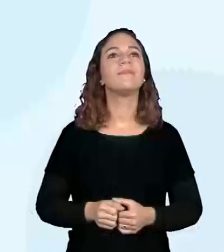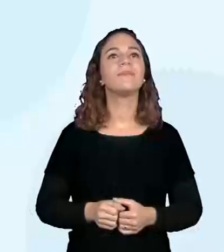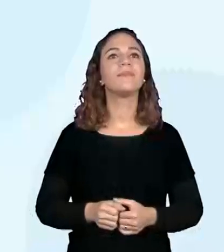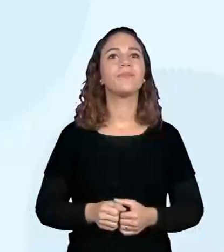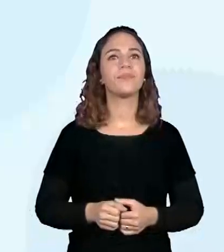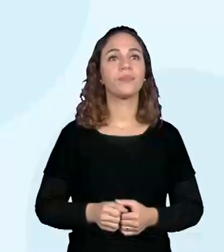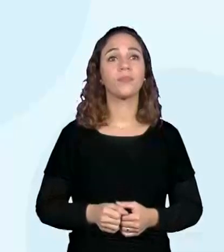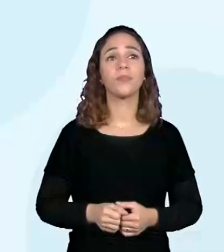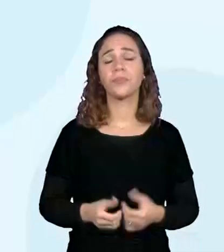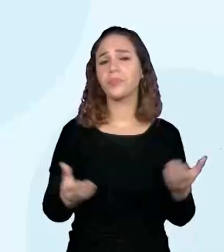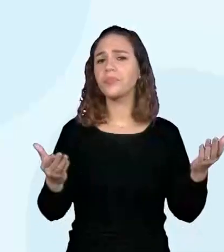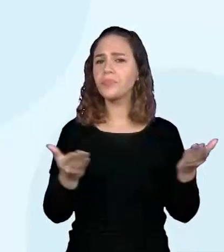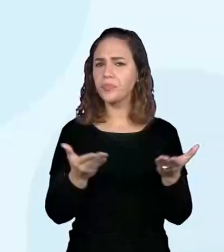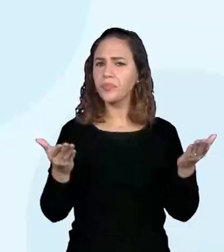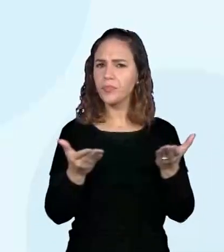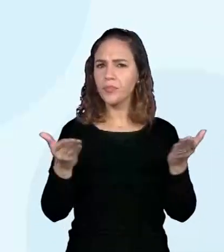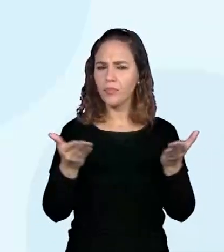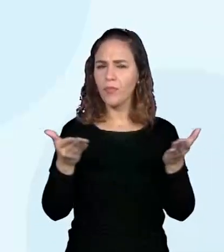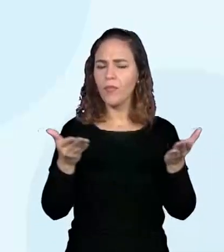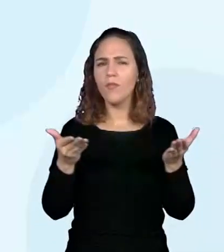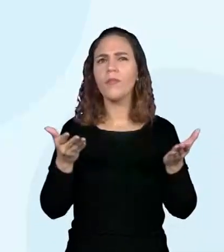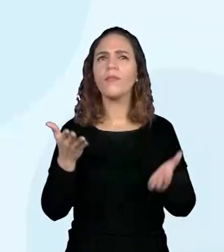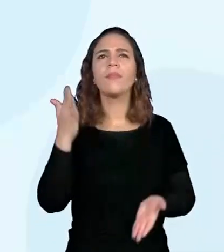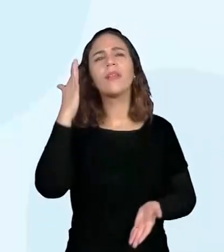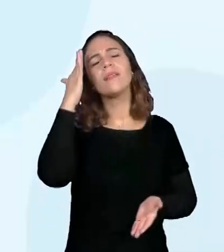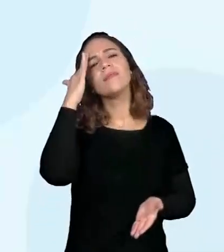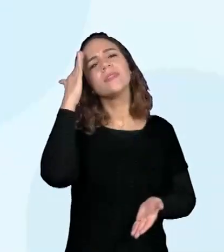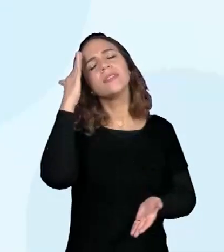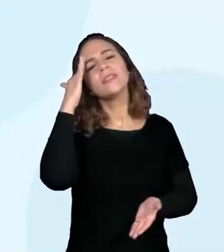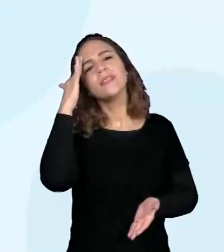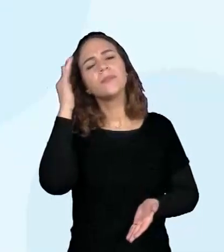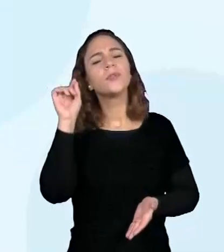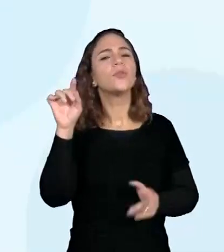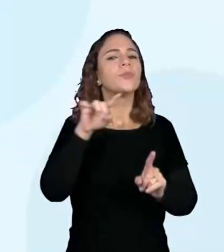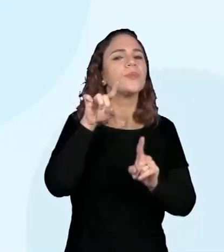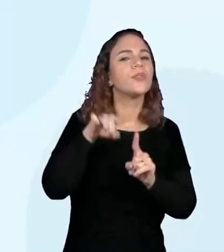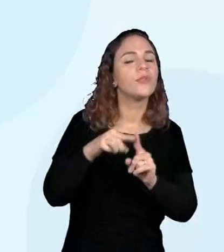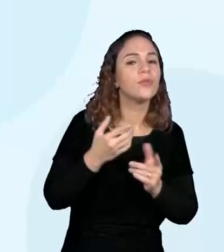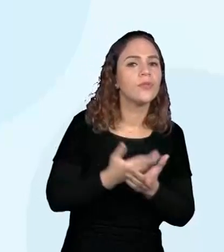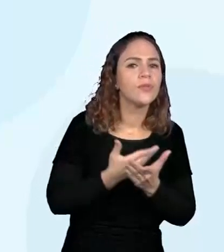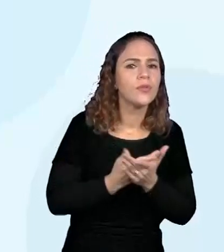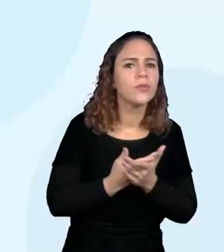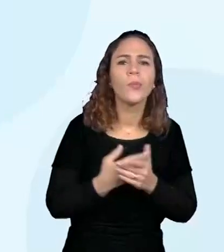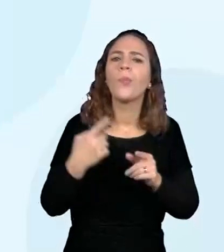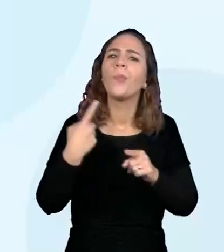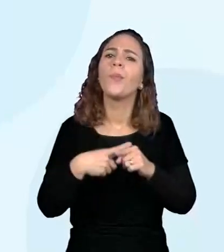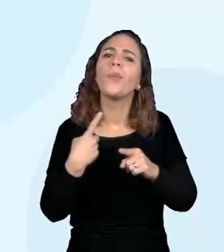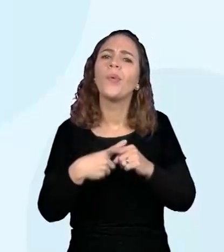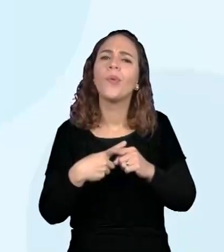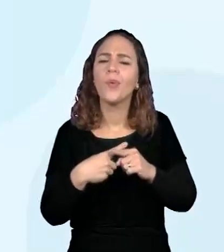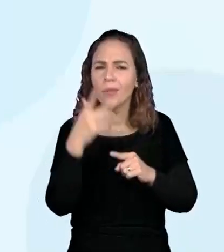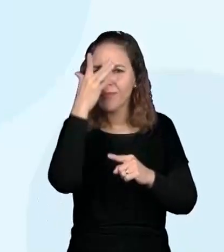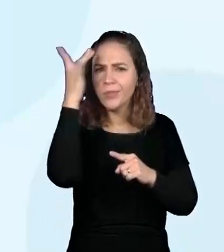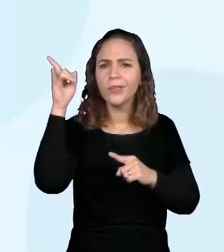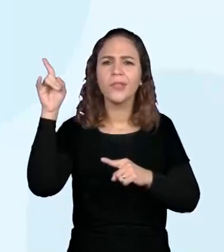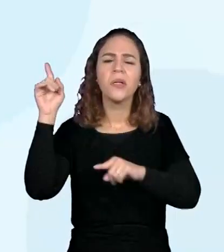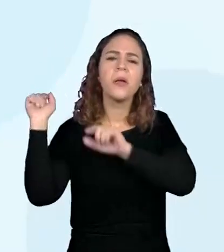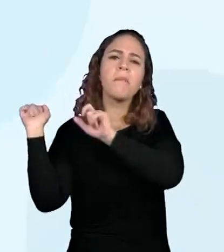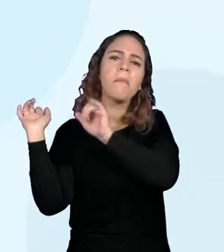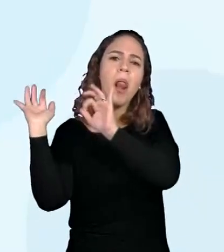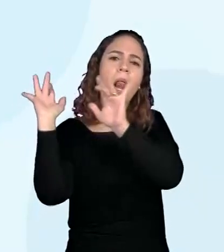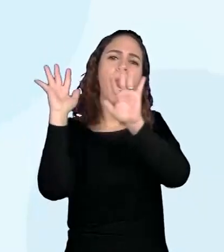Olha só, objetivo da aula. Hoje iremos reconhecer processos de migração dos